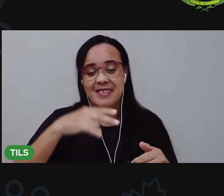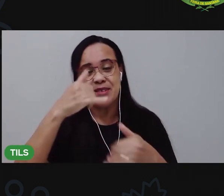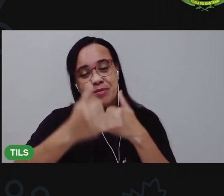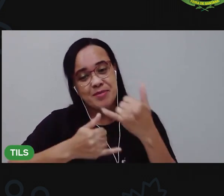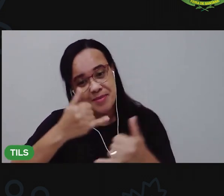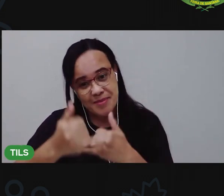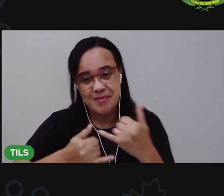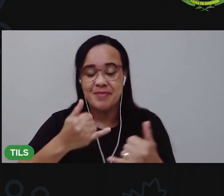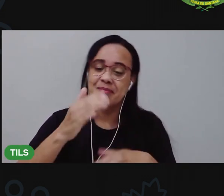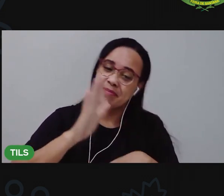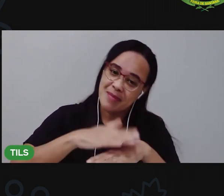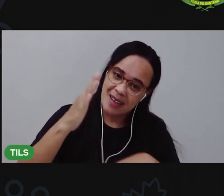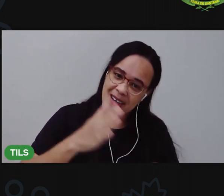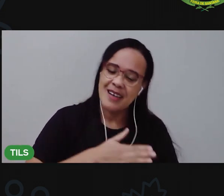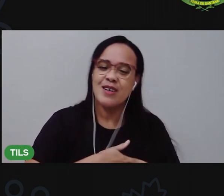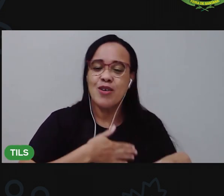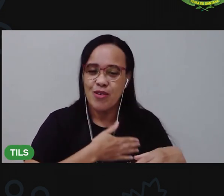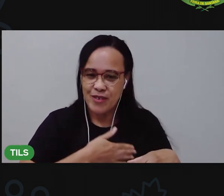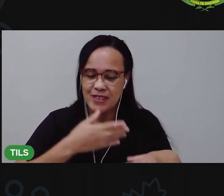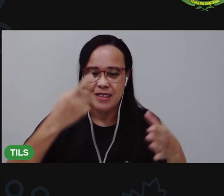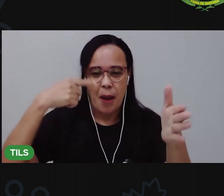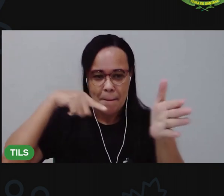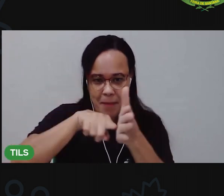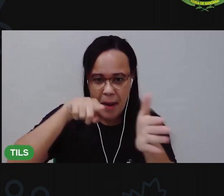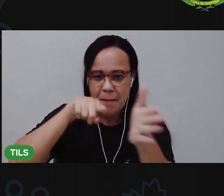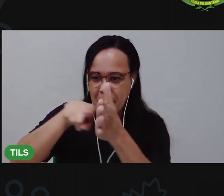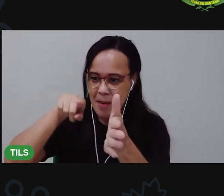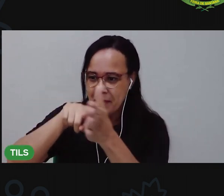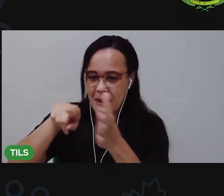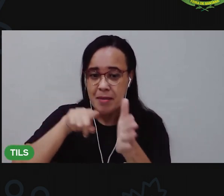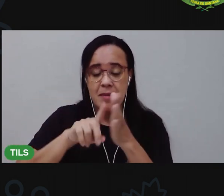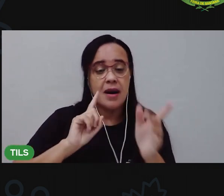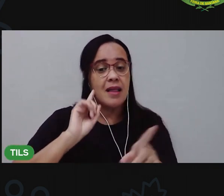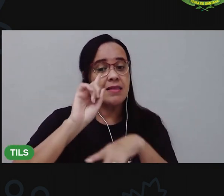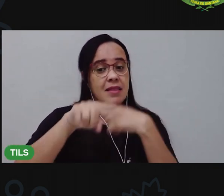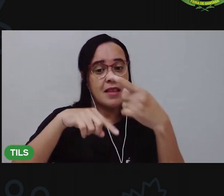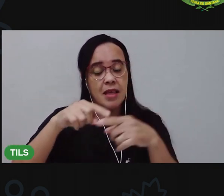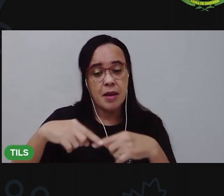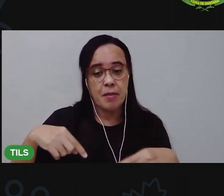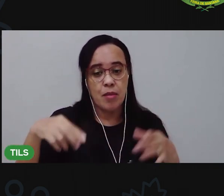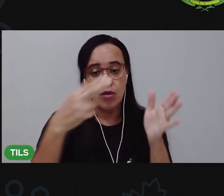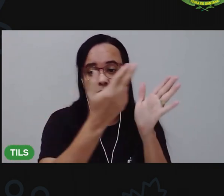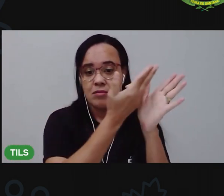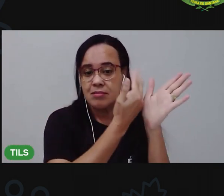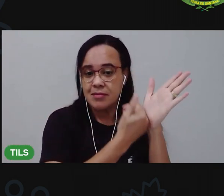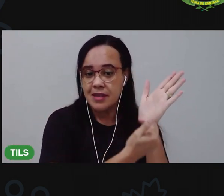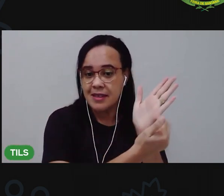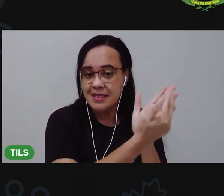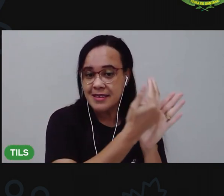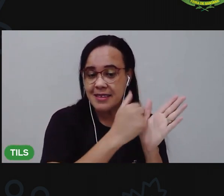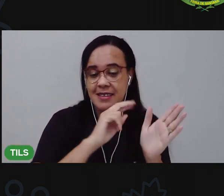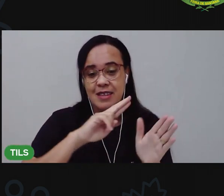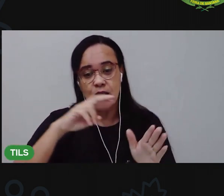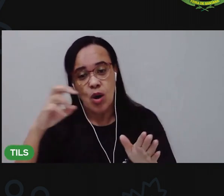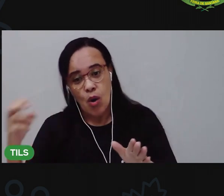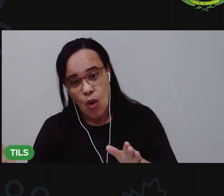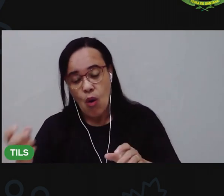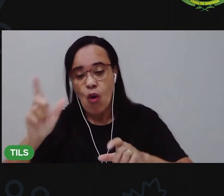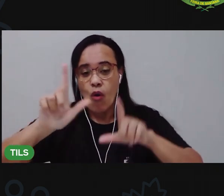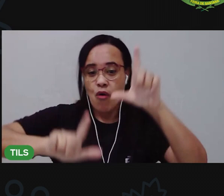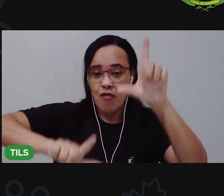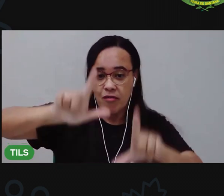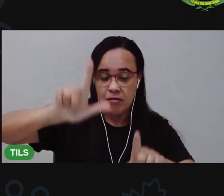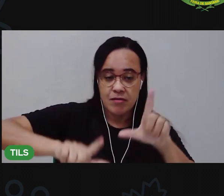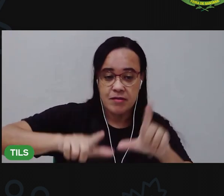eles gostavam. vocês vão perguntar isso e aí depois você vai fazer um desenho ou um vídeo para mostrar que brincadeira foi